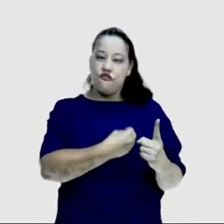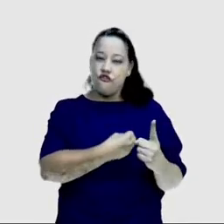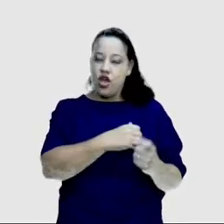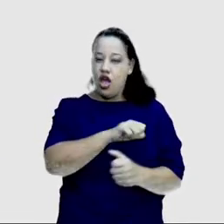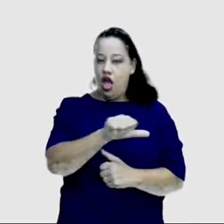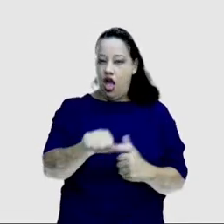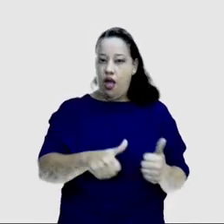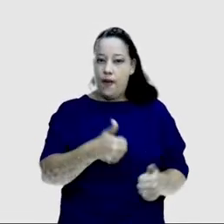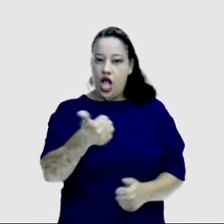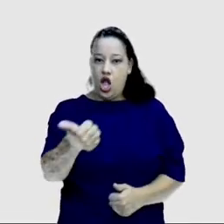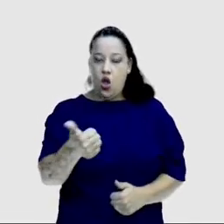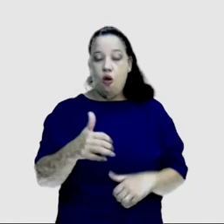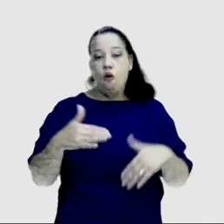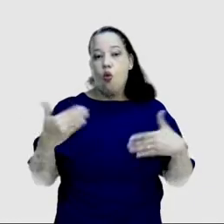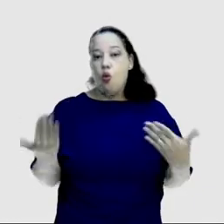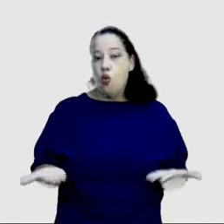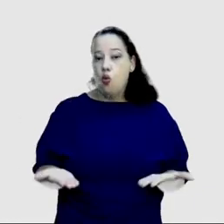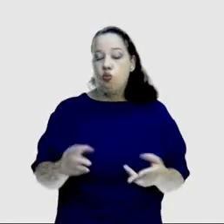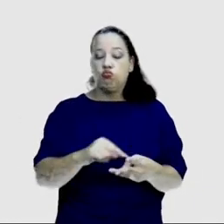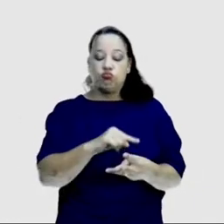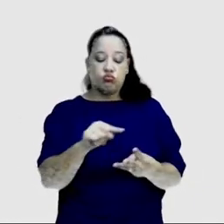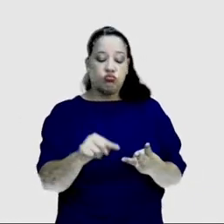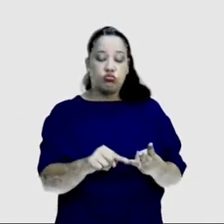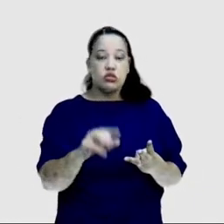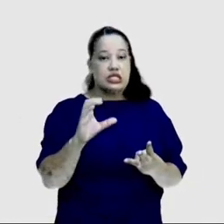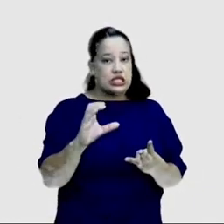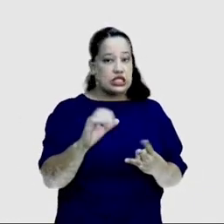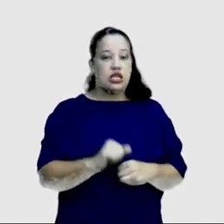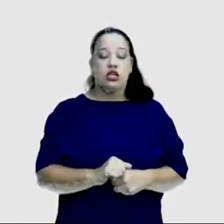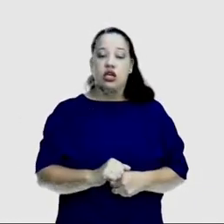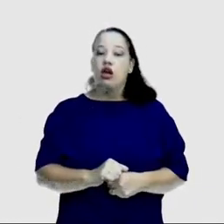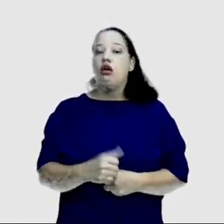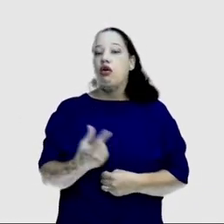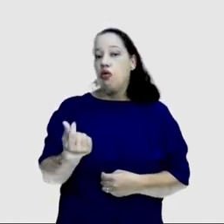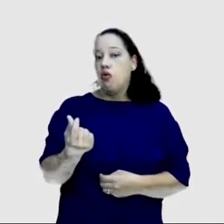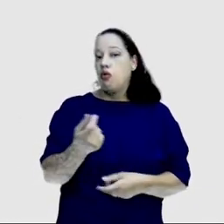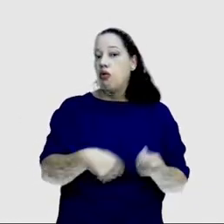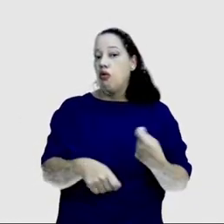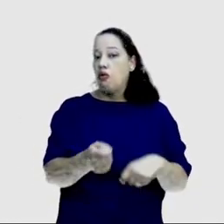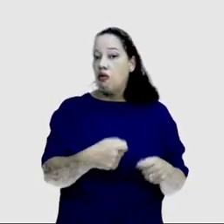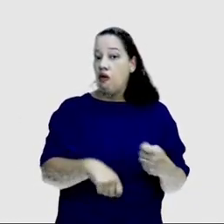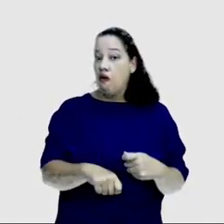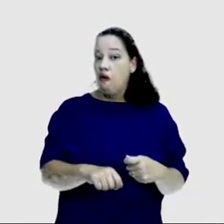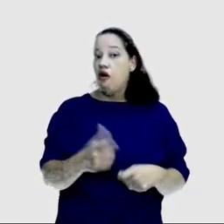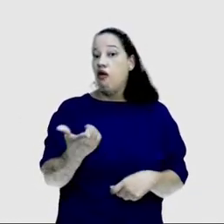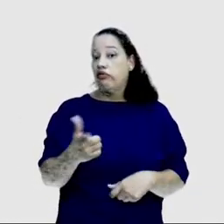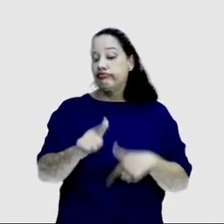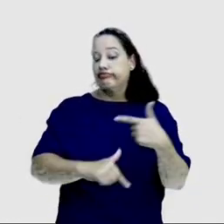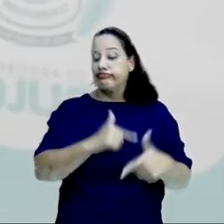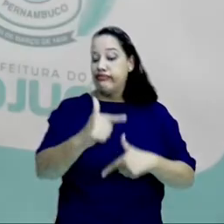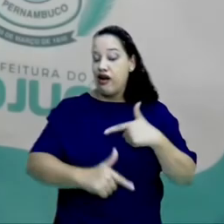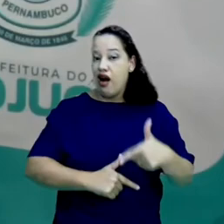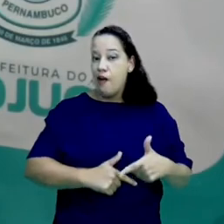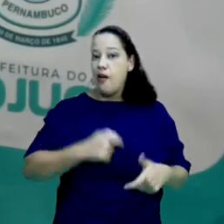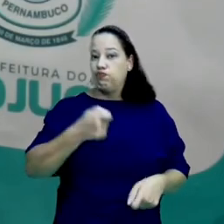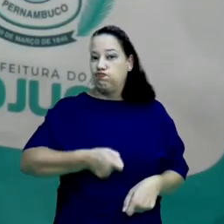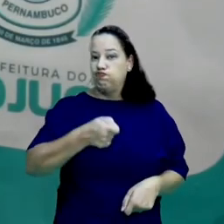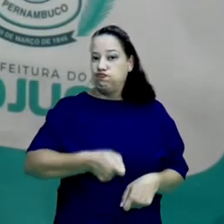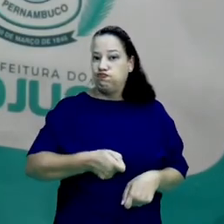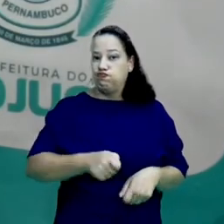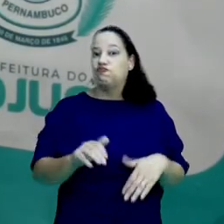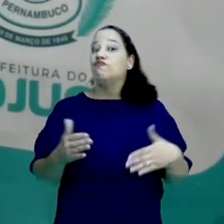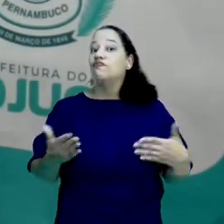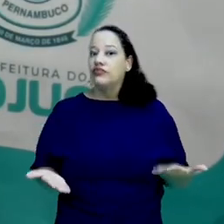condição social, ou na letra C, que era uma questão de condição econômica e de exploração de mão de obra. Eu quero que vocês